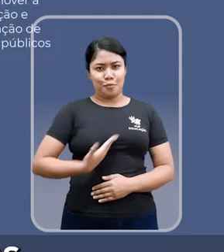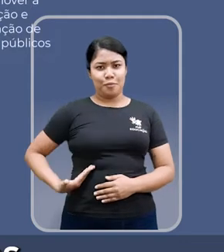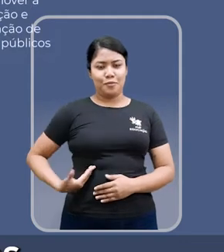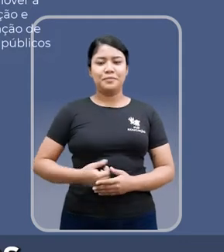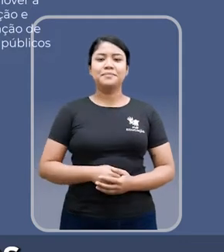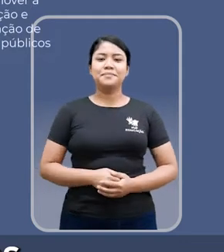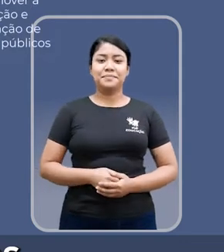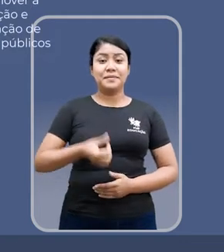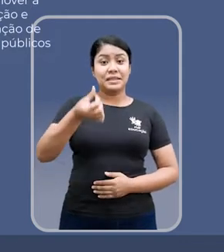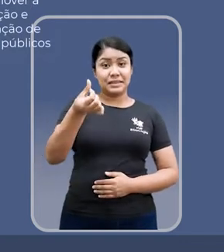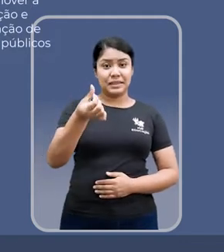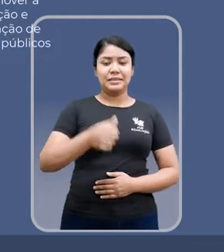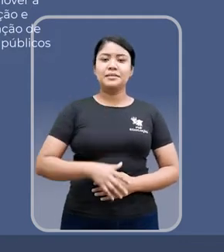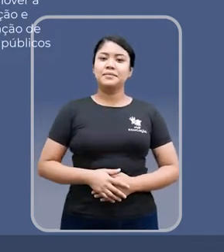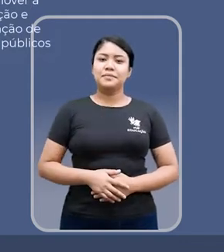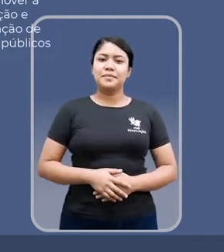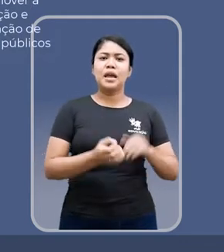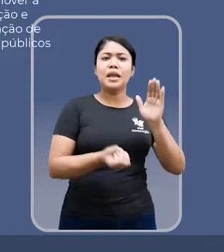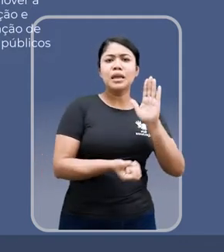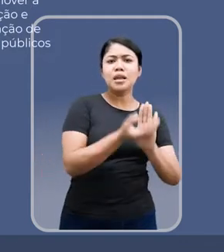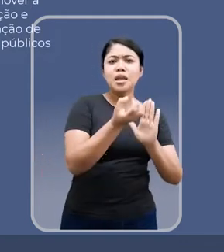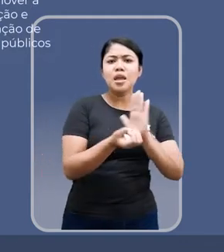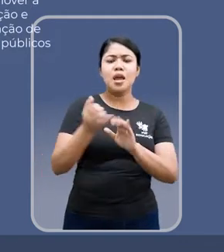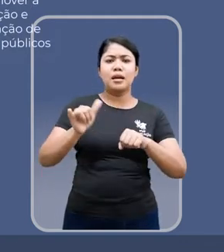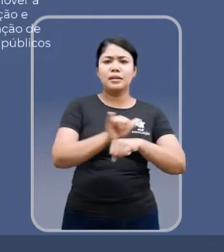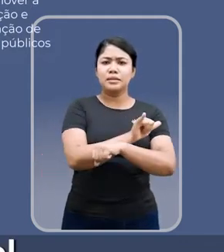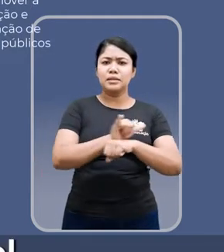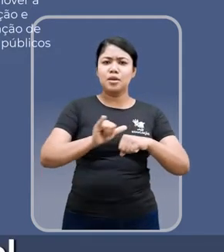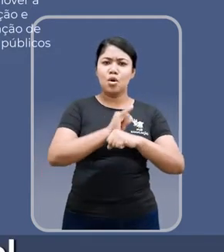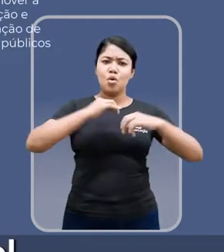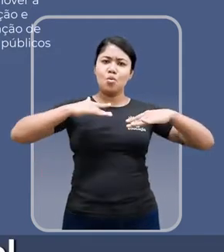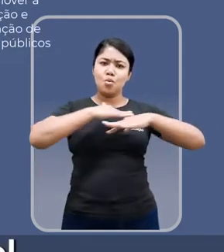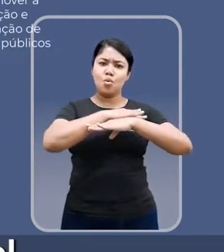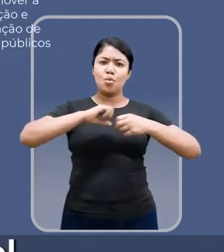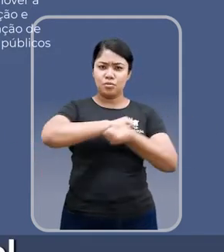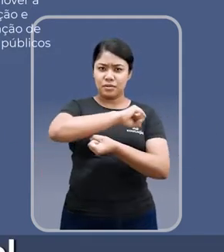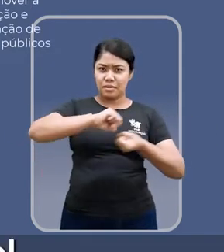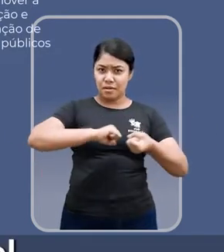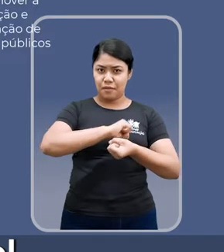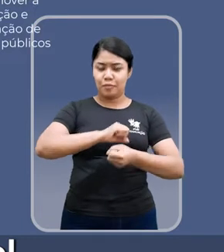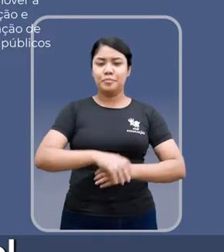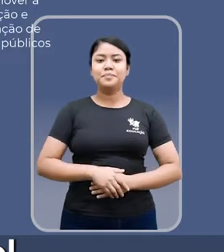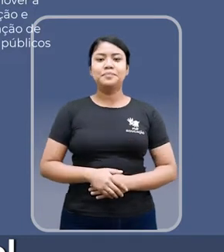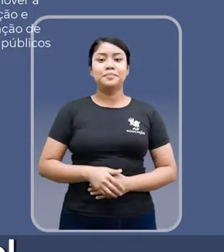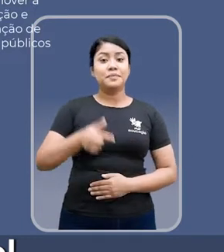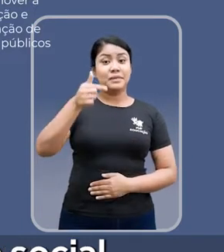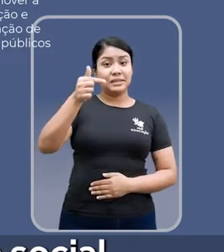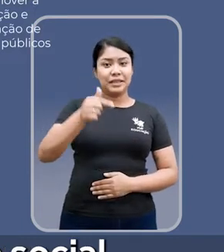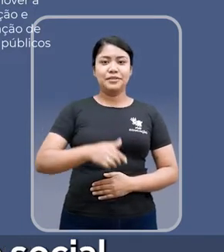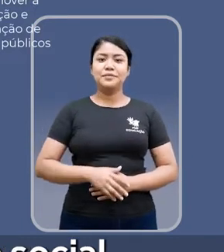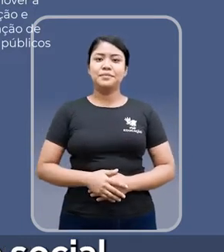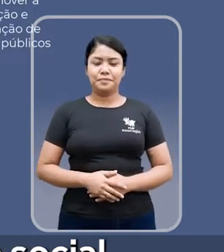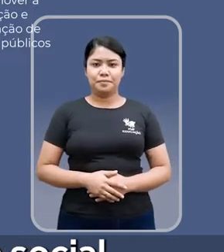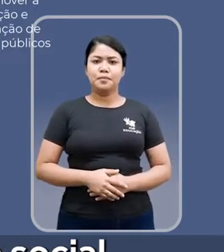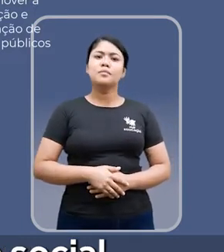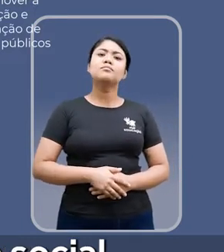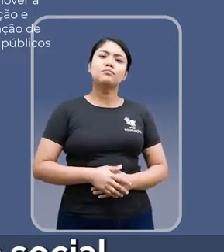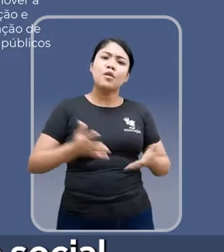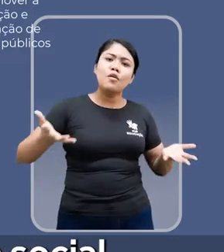públicos. 6. Criar as condições para uma mobilidade sustentável. 7.